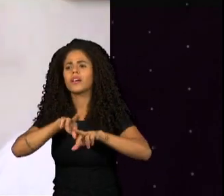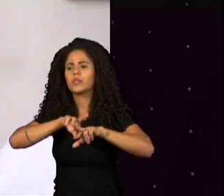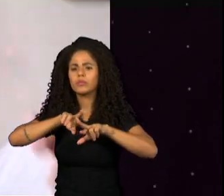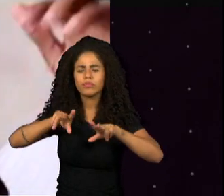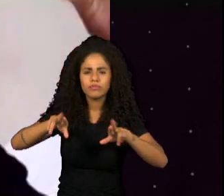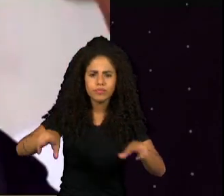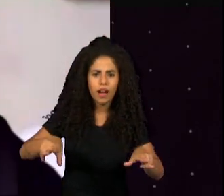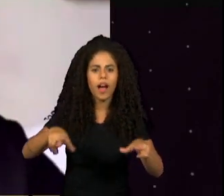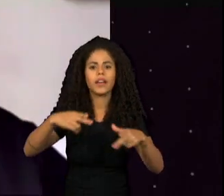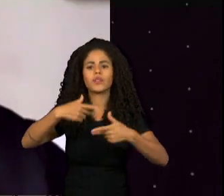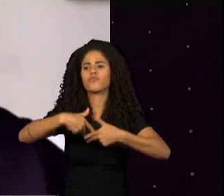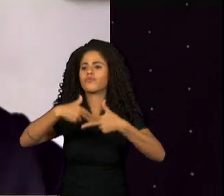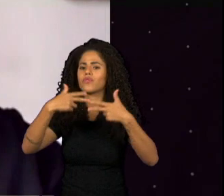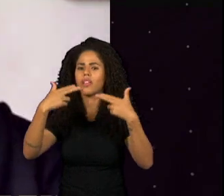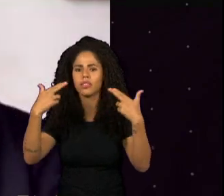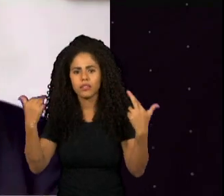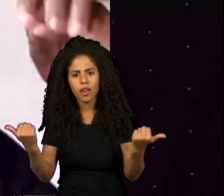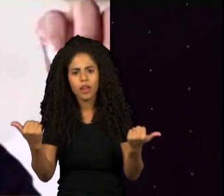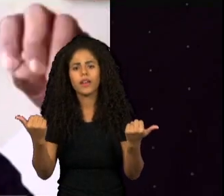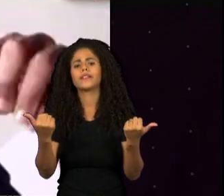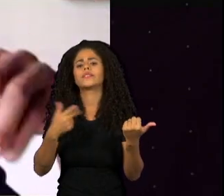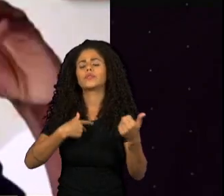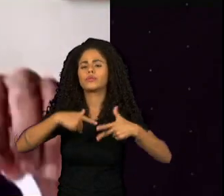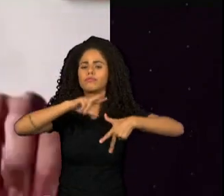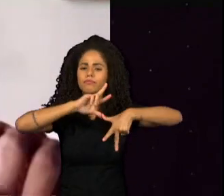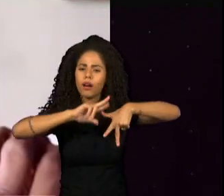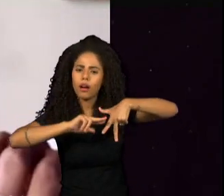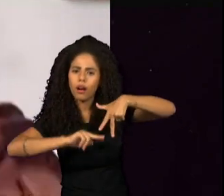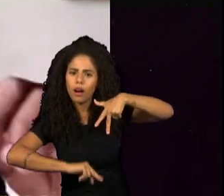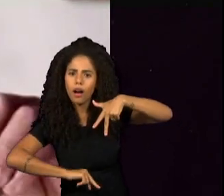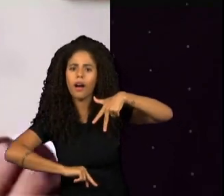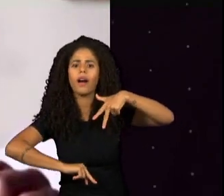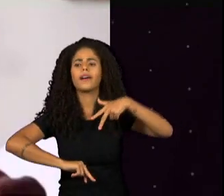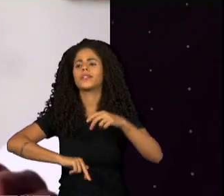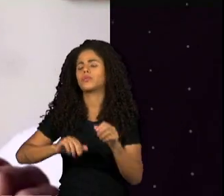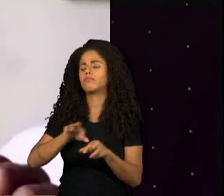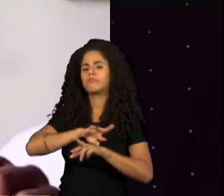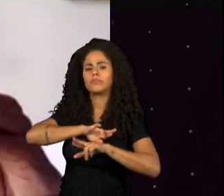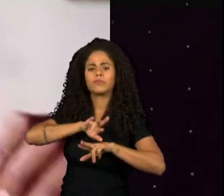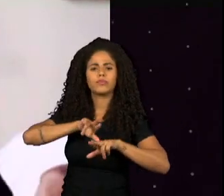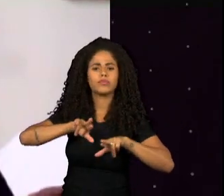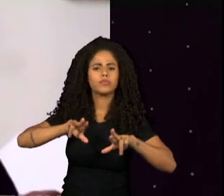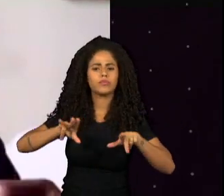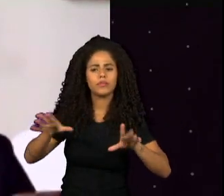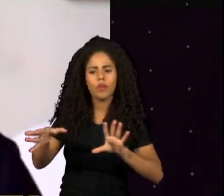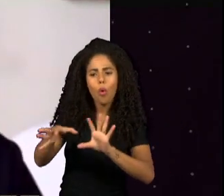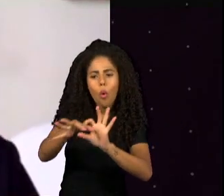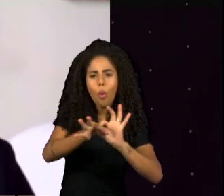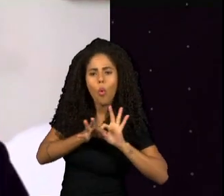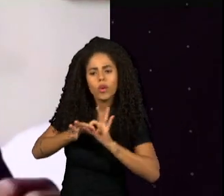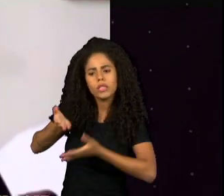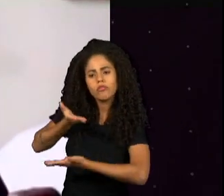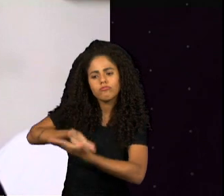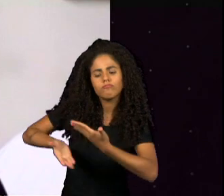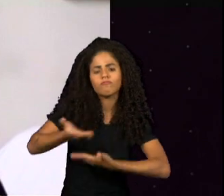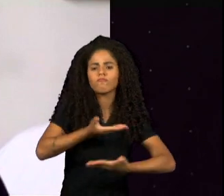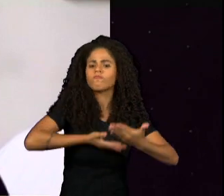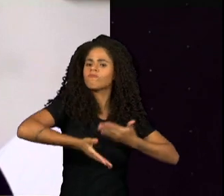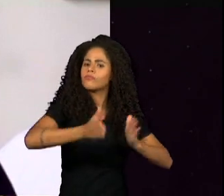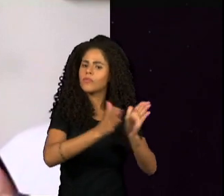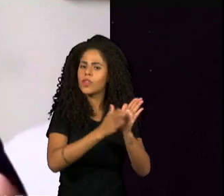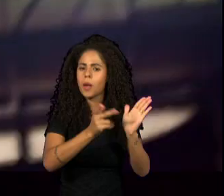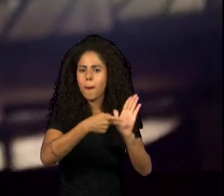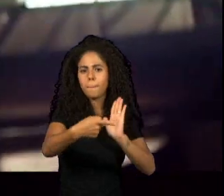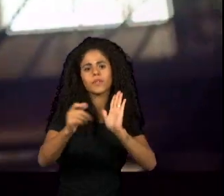com gêneros diferentes, se unam, se conectem para fazer o desenvolvimento de projetos, para fazer com que as coisas